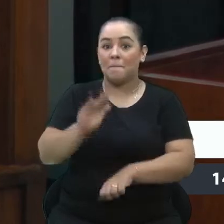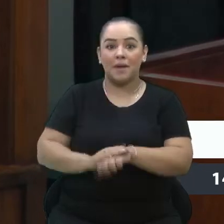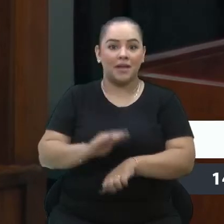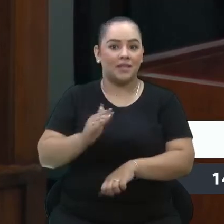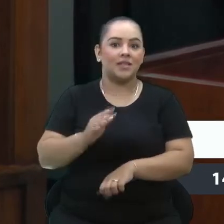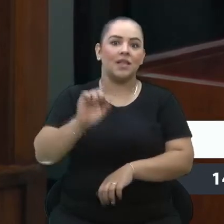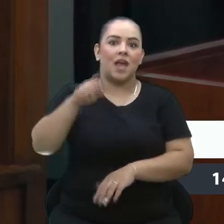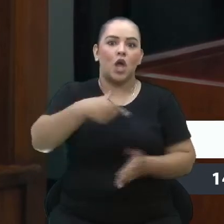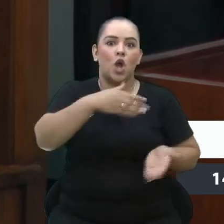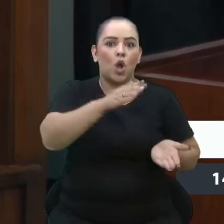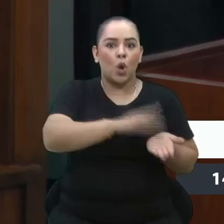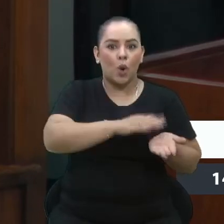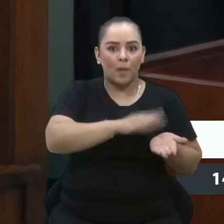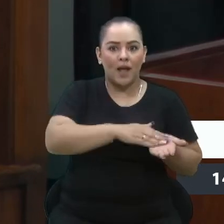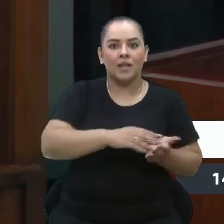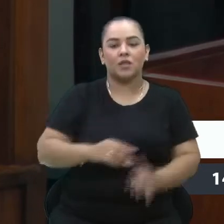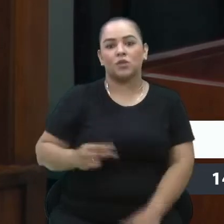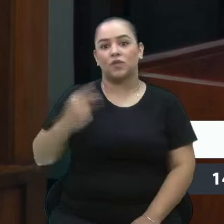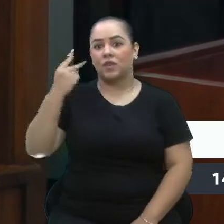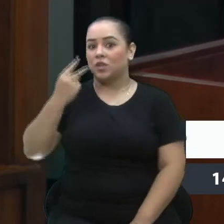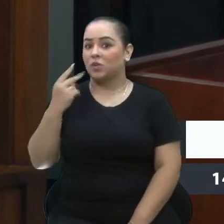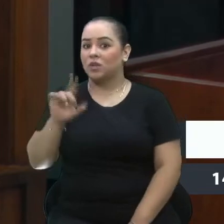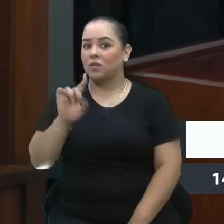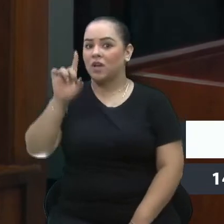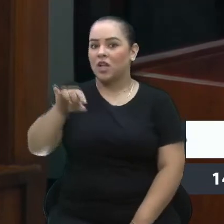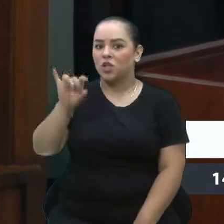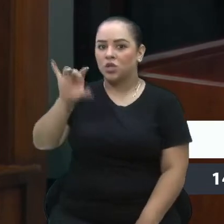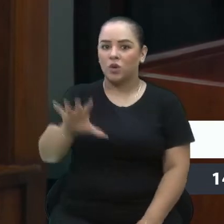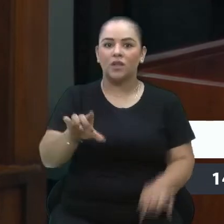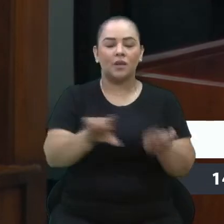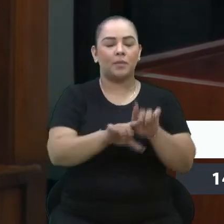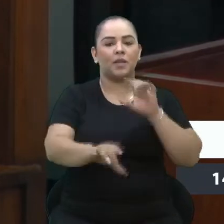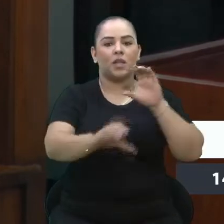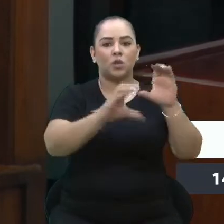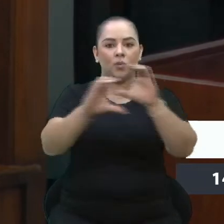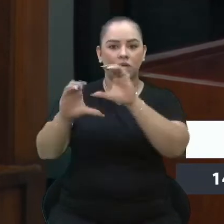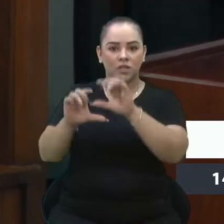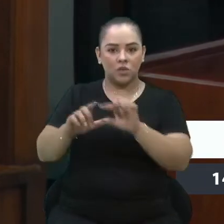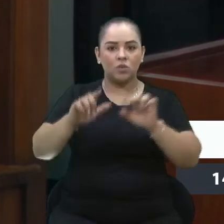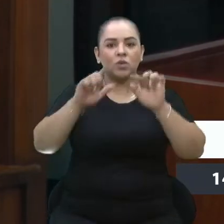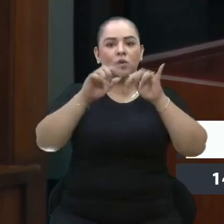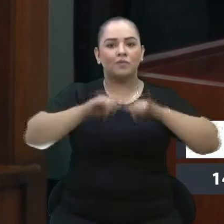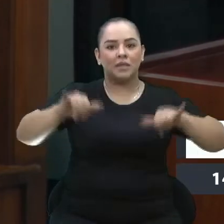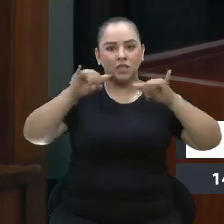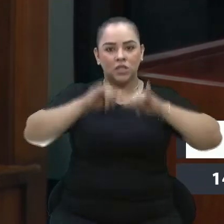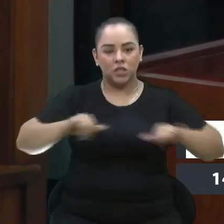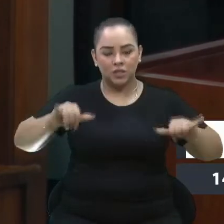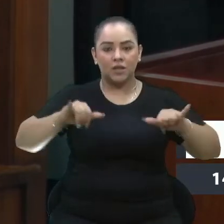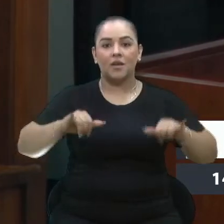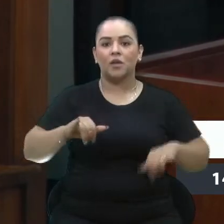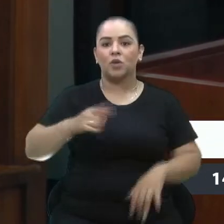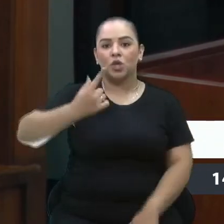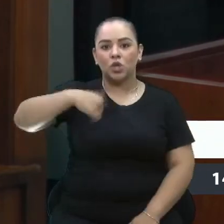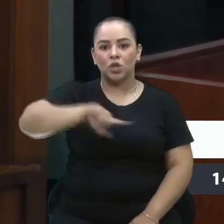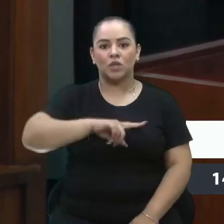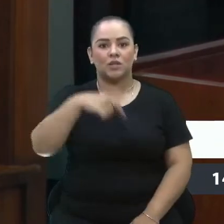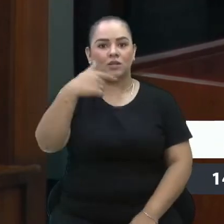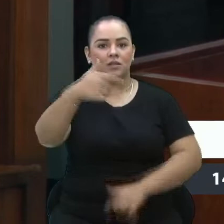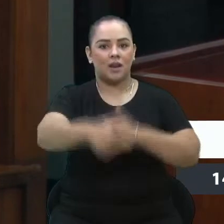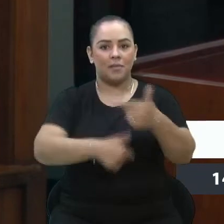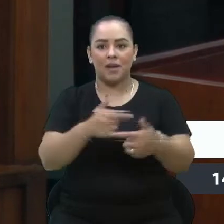cobrada por parte dos vereadores, e não só dos vereadores, mas também dos meios de comunicação. O que a gente trabalha precisa chegar na